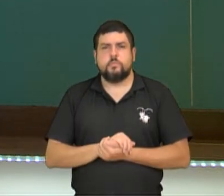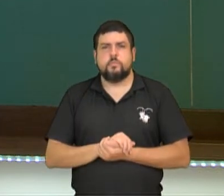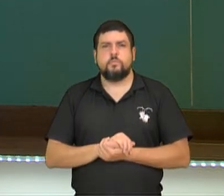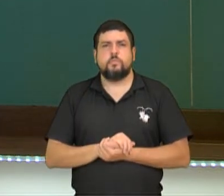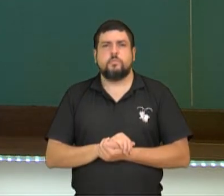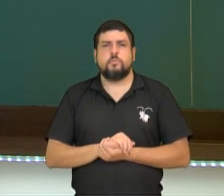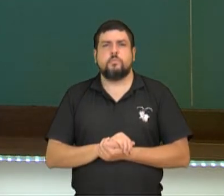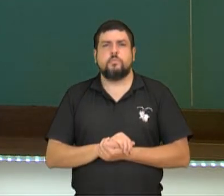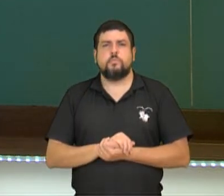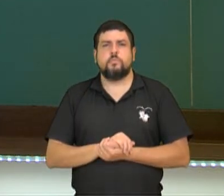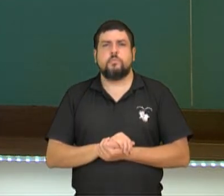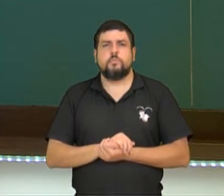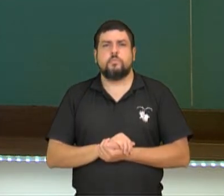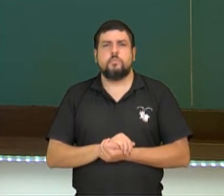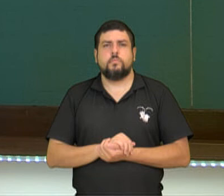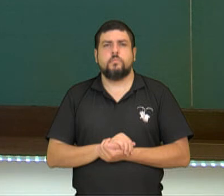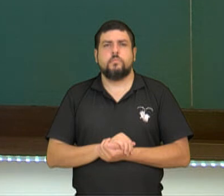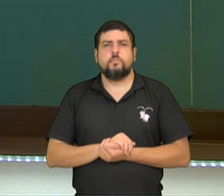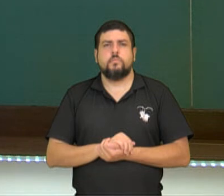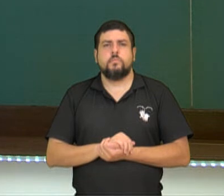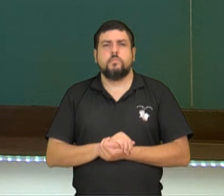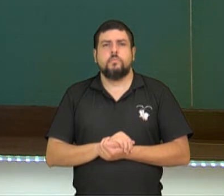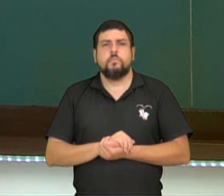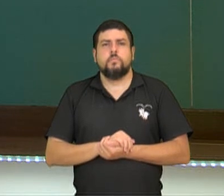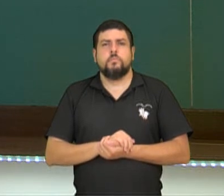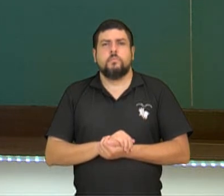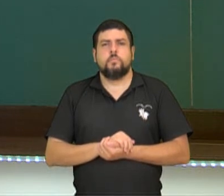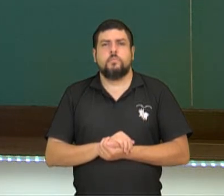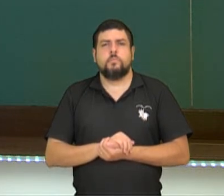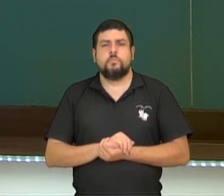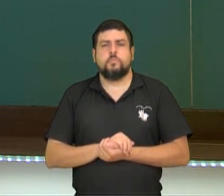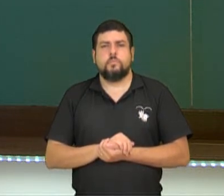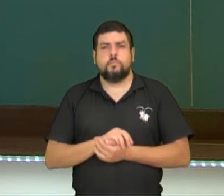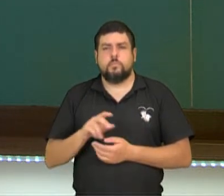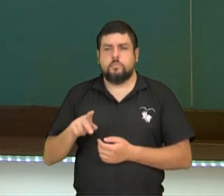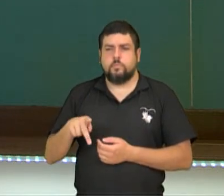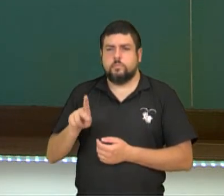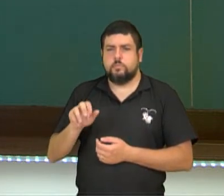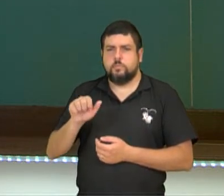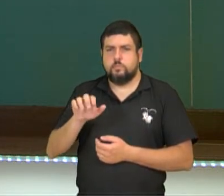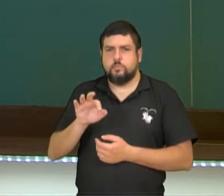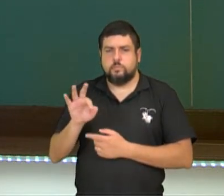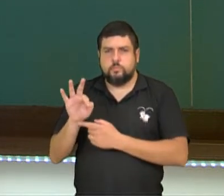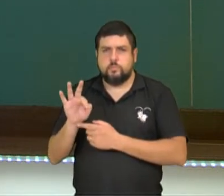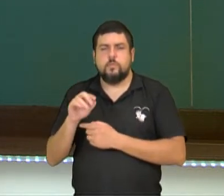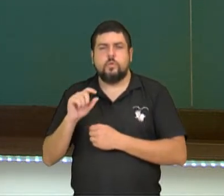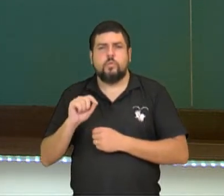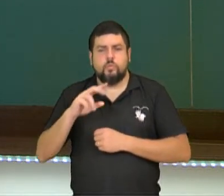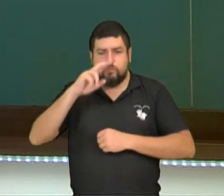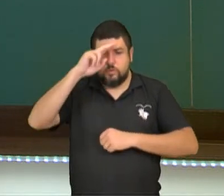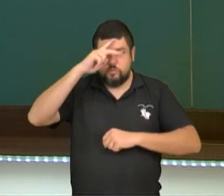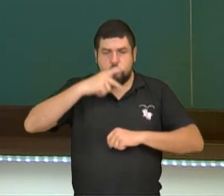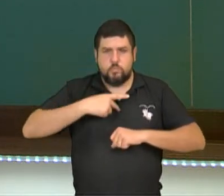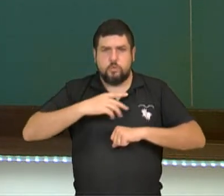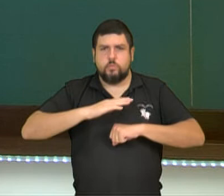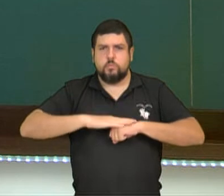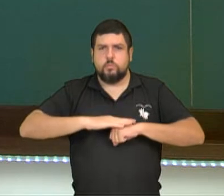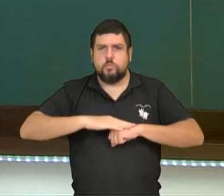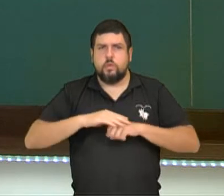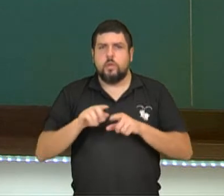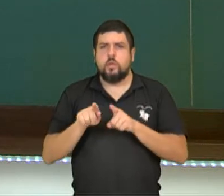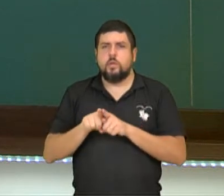uma noção central. Para Kant, conceitos como autonomia e liberdade também são